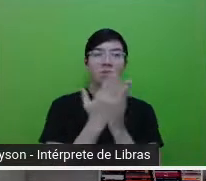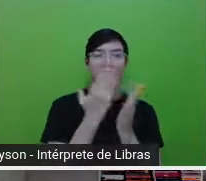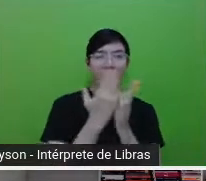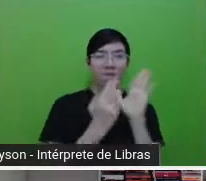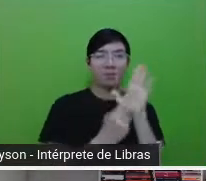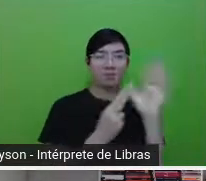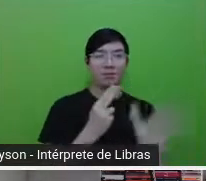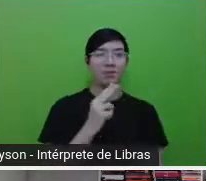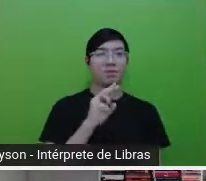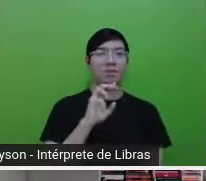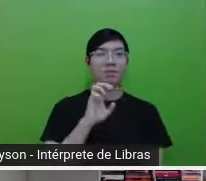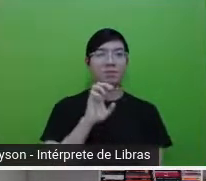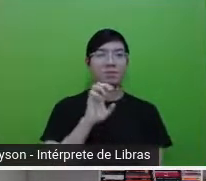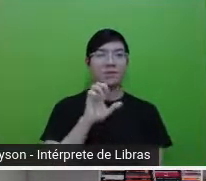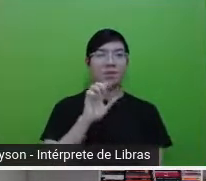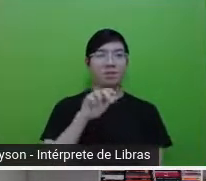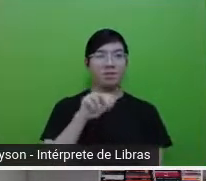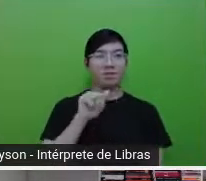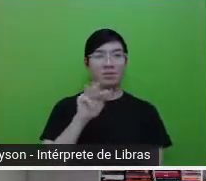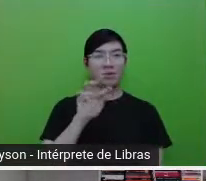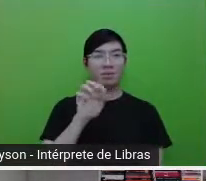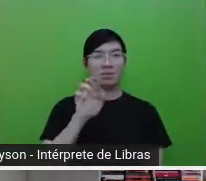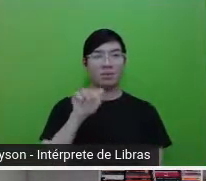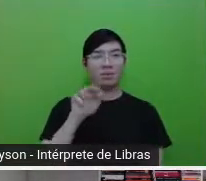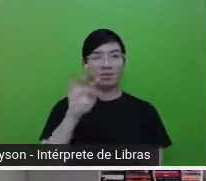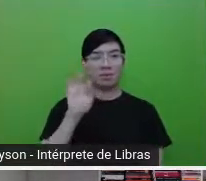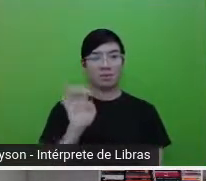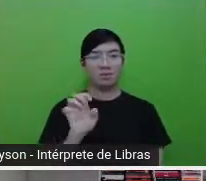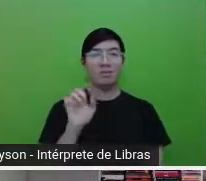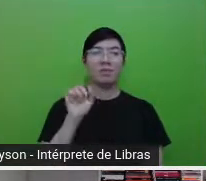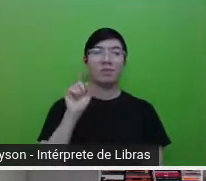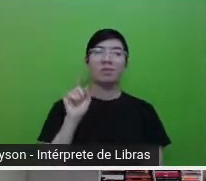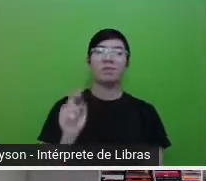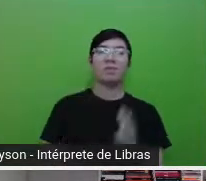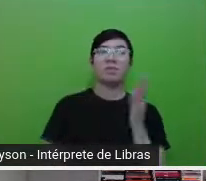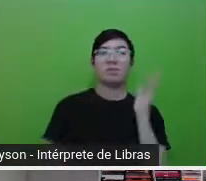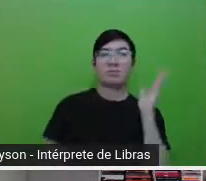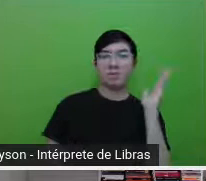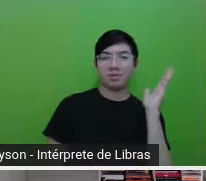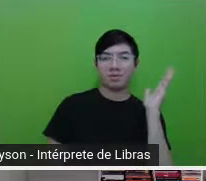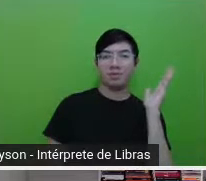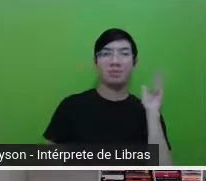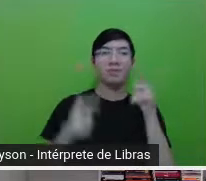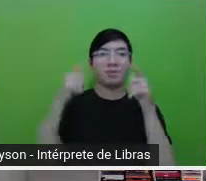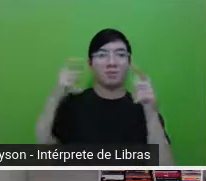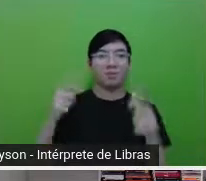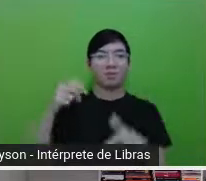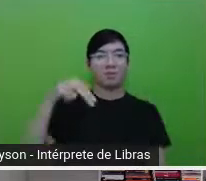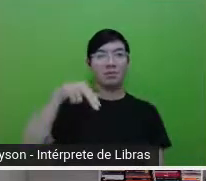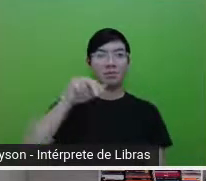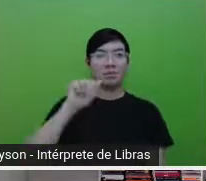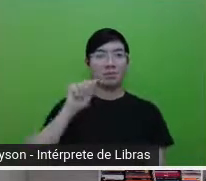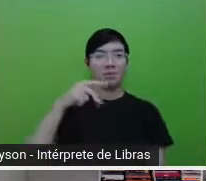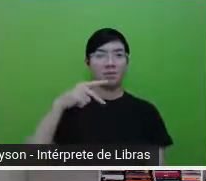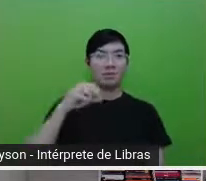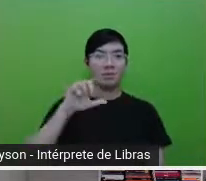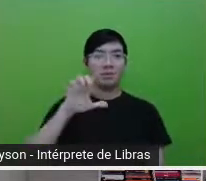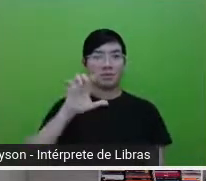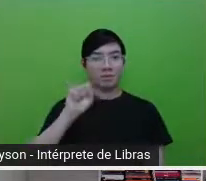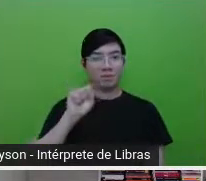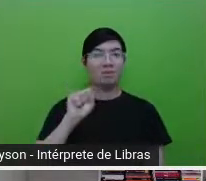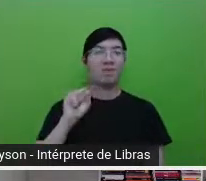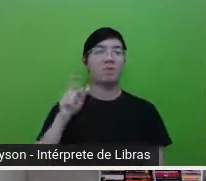Nápoles e suas cidades vizinhas, Aquela região de Nápoles e todas... suas mazelas. E suas mazelas.